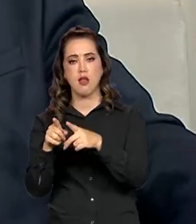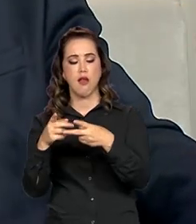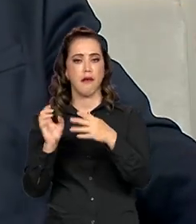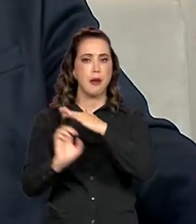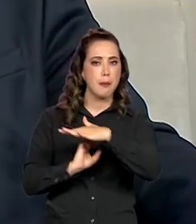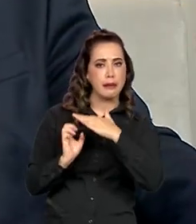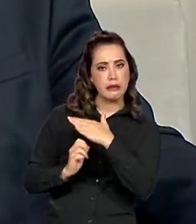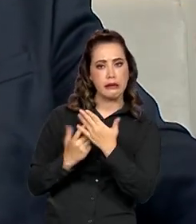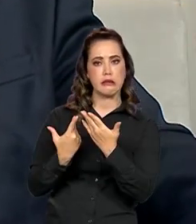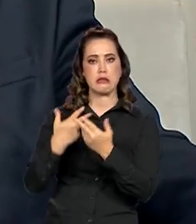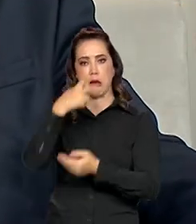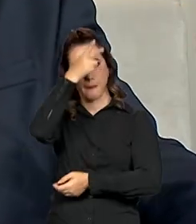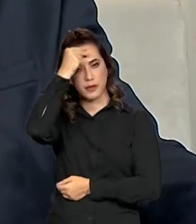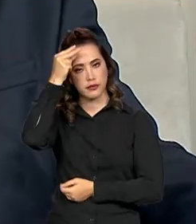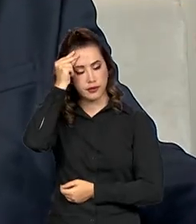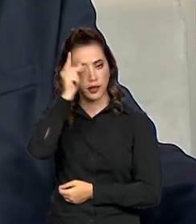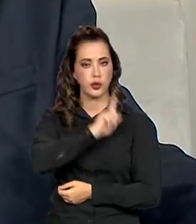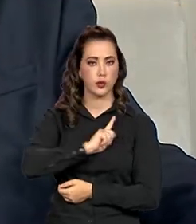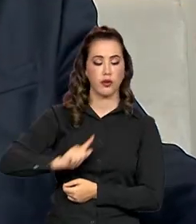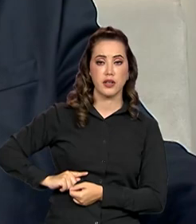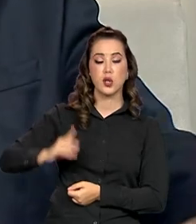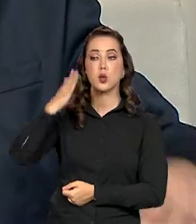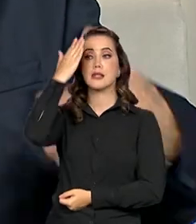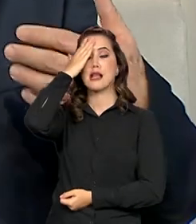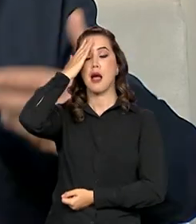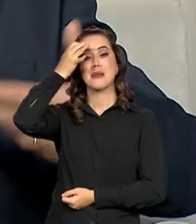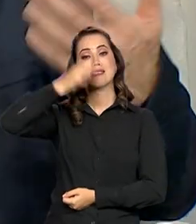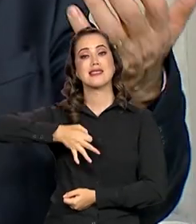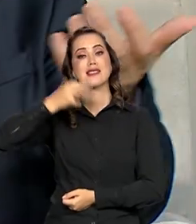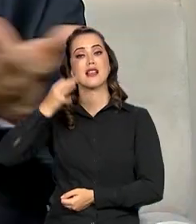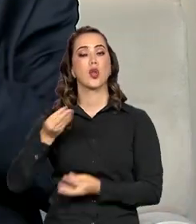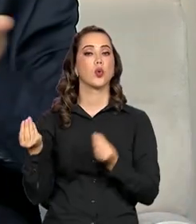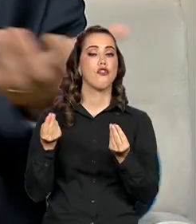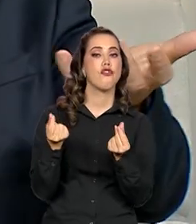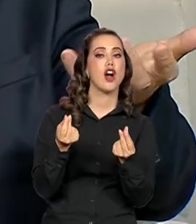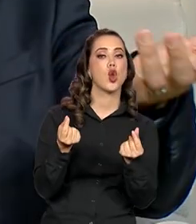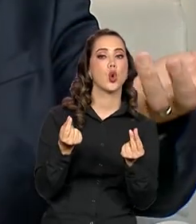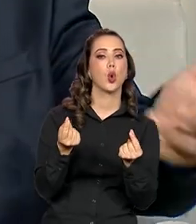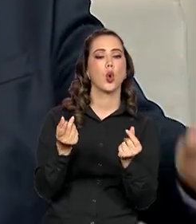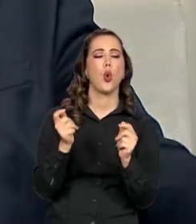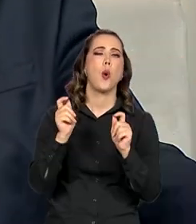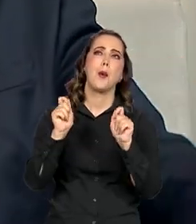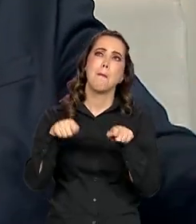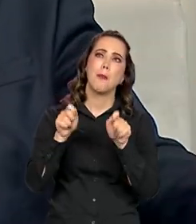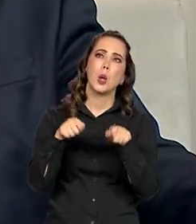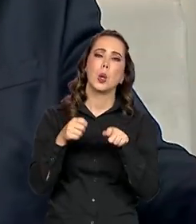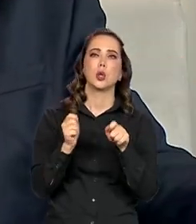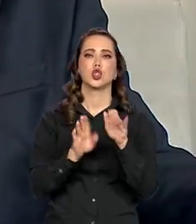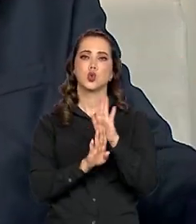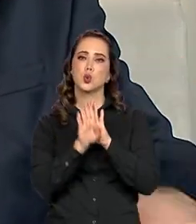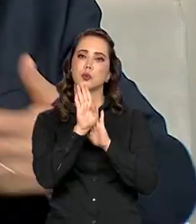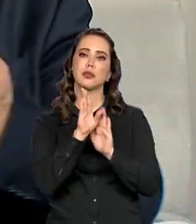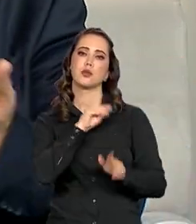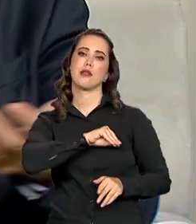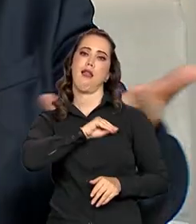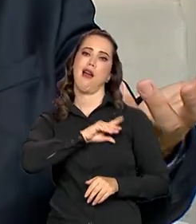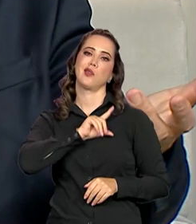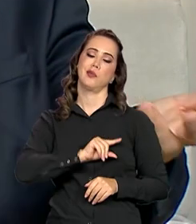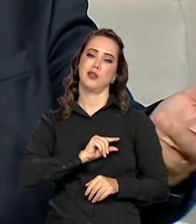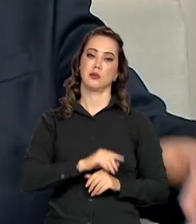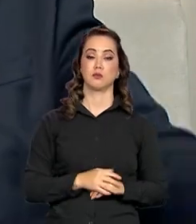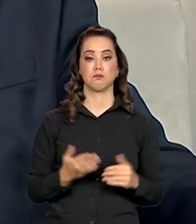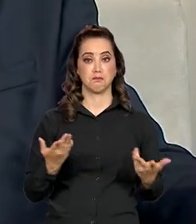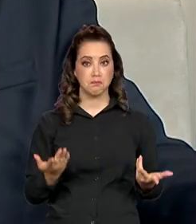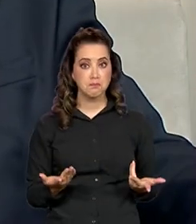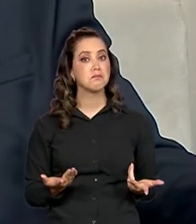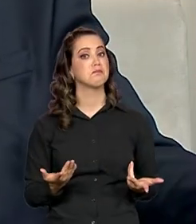os prefeitos, governadores, saibam qual é a previsibilidade da base salarial no Brasil. E o salário mínimo é a grande base